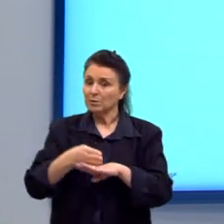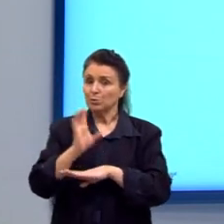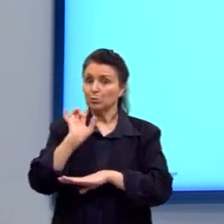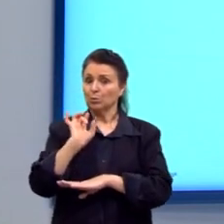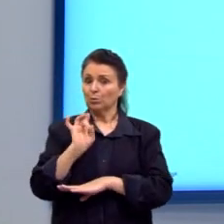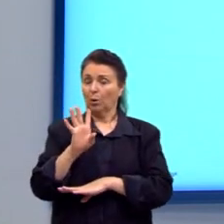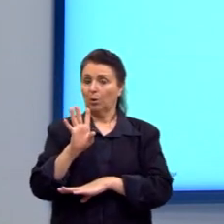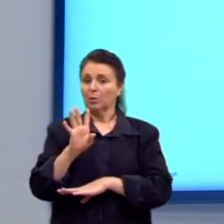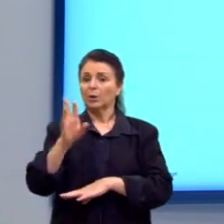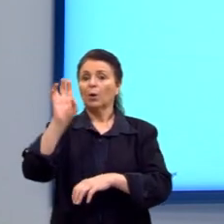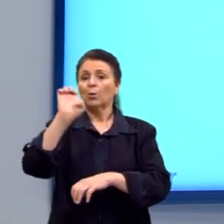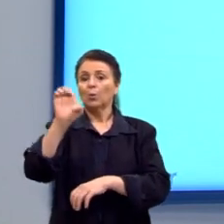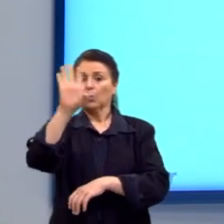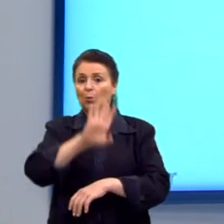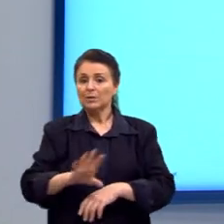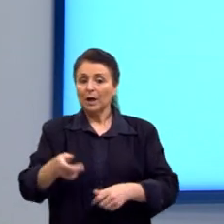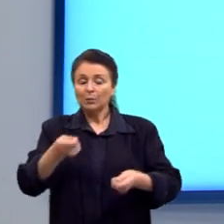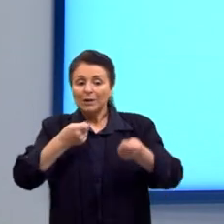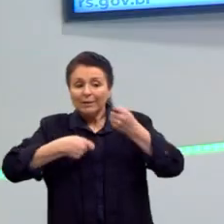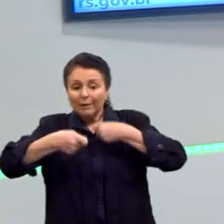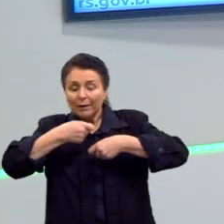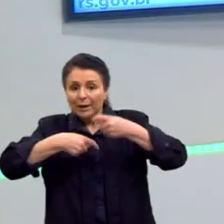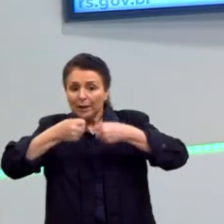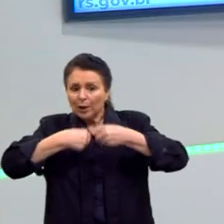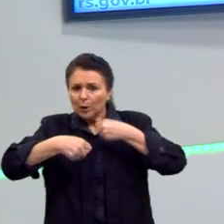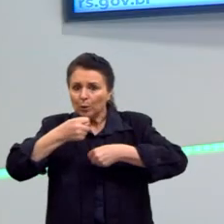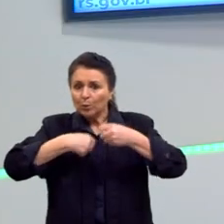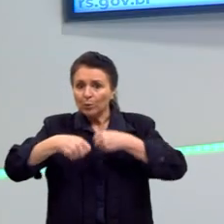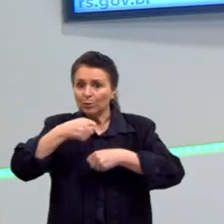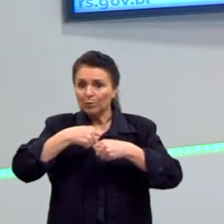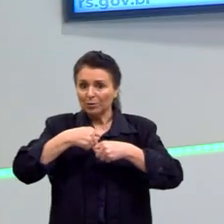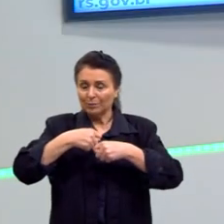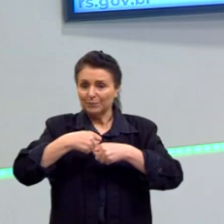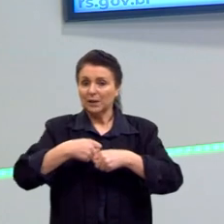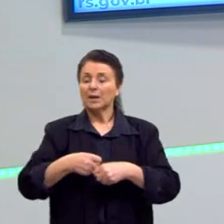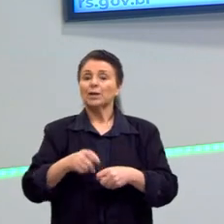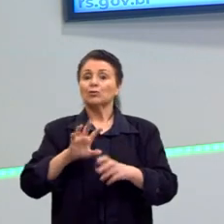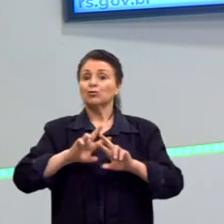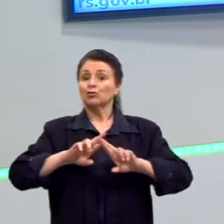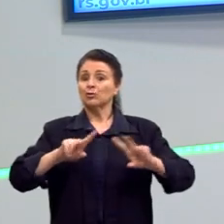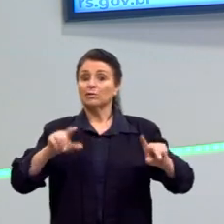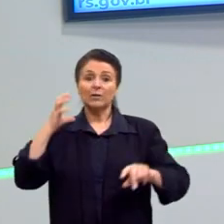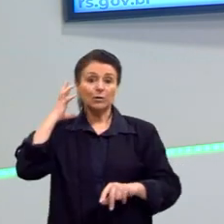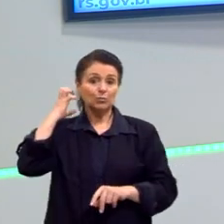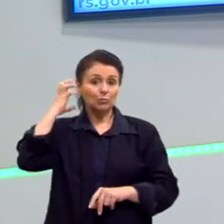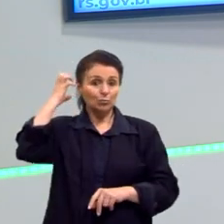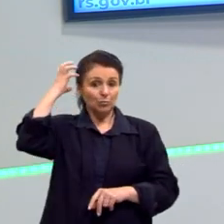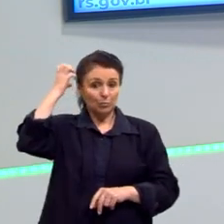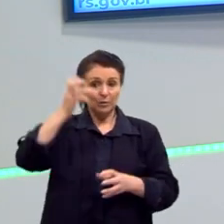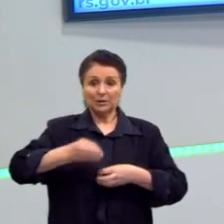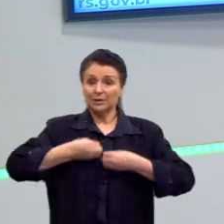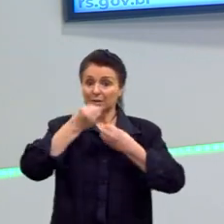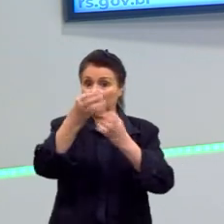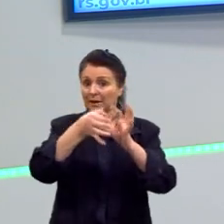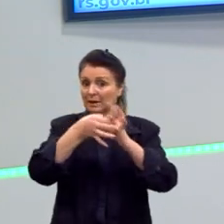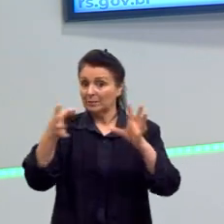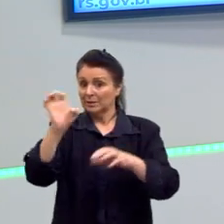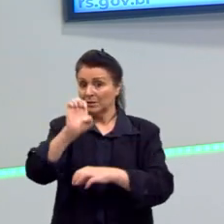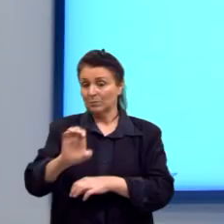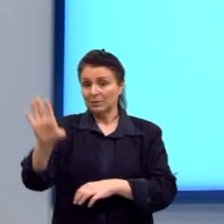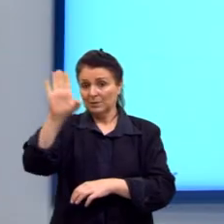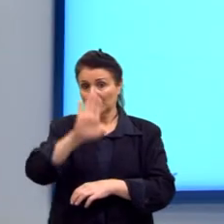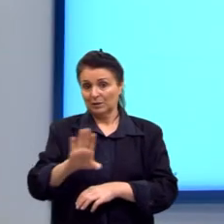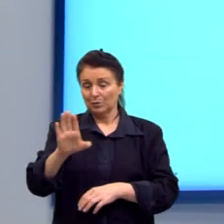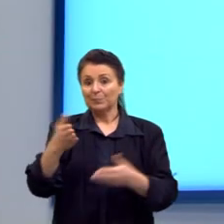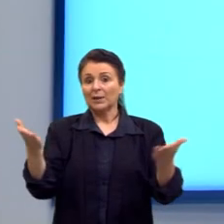regulador das relações. Então, veja que é diferente do Rousseau, que nós entregaríamos toda a liberdade ao Estado. O Montesquieu